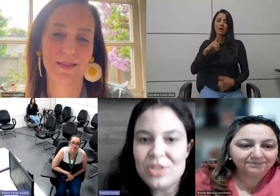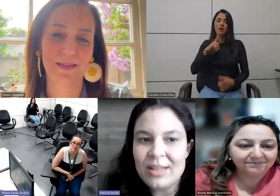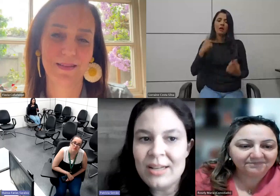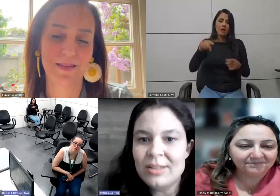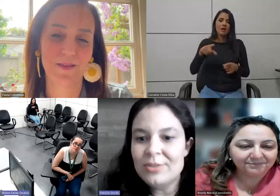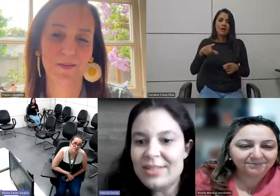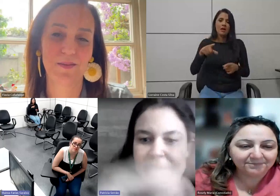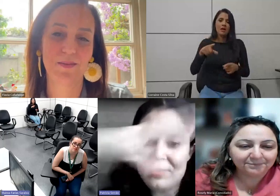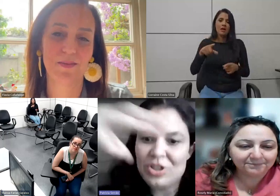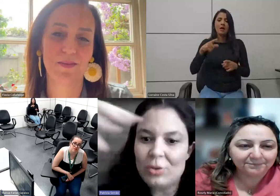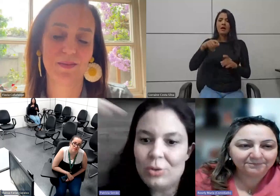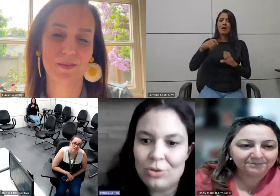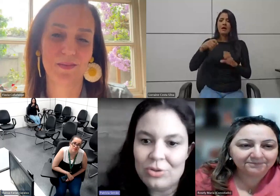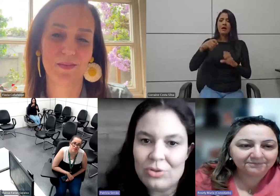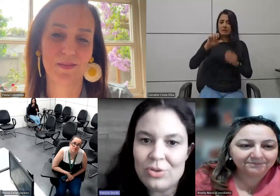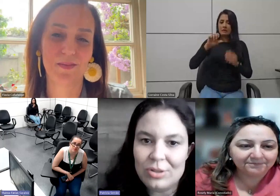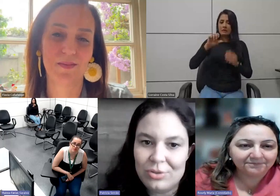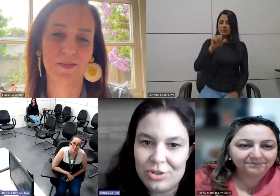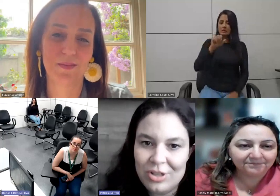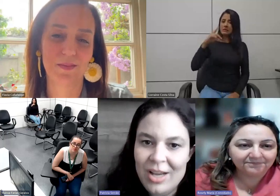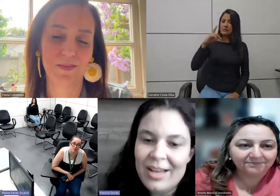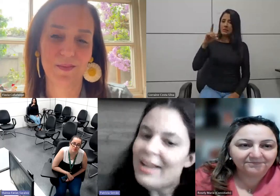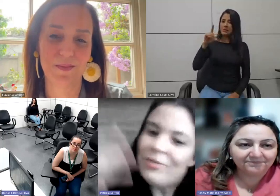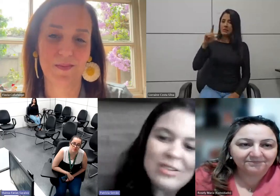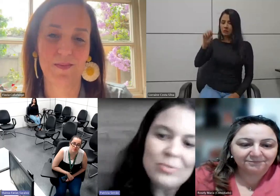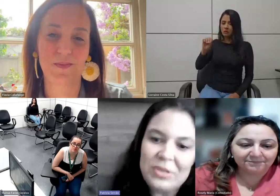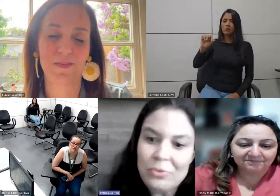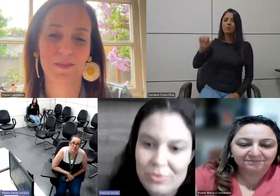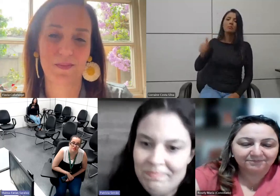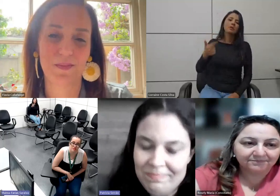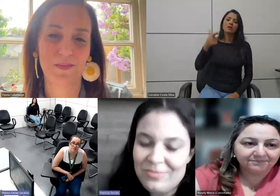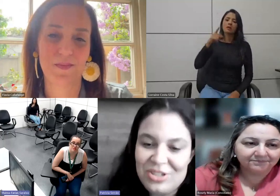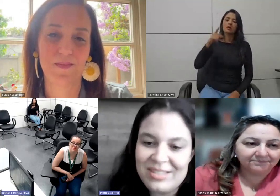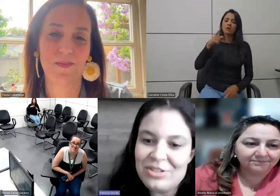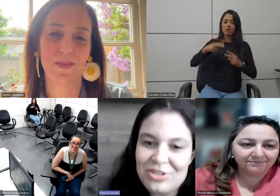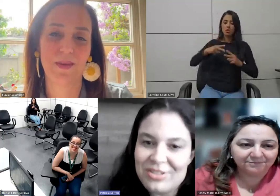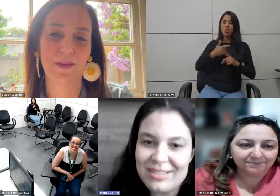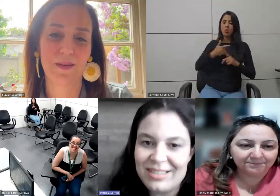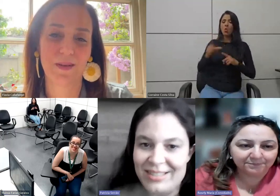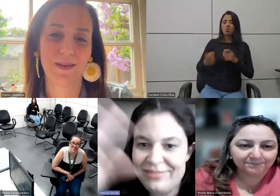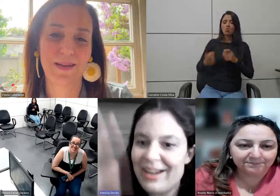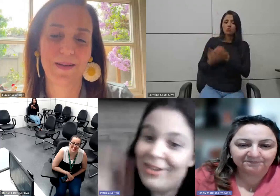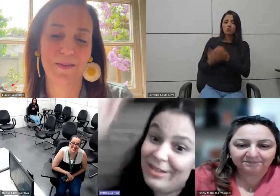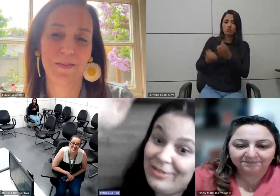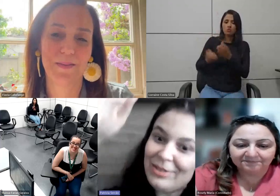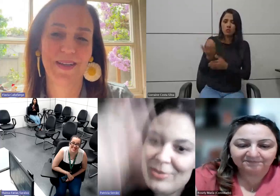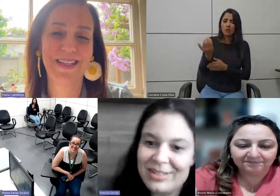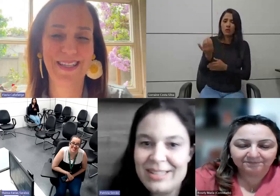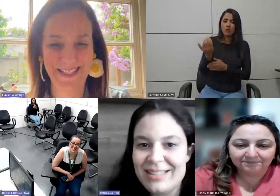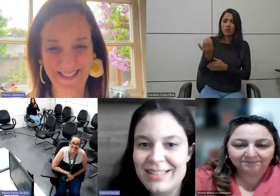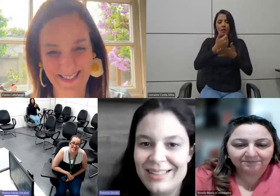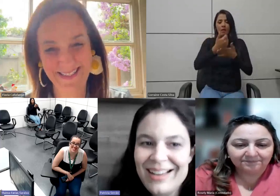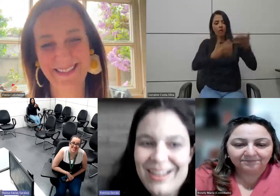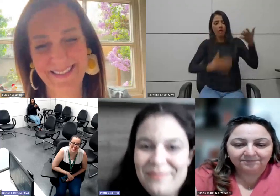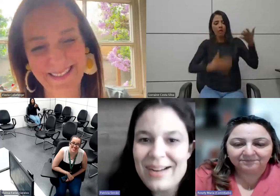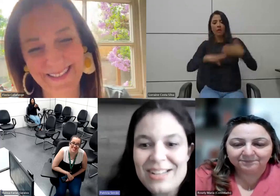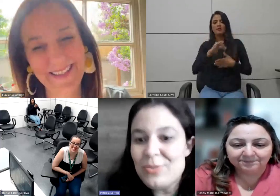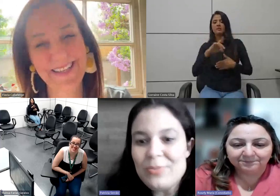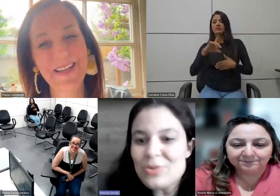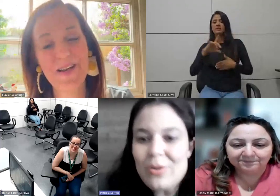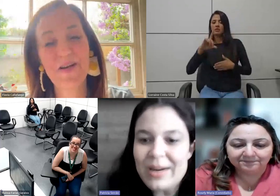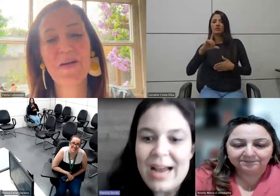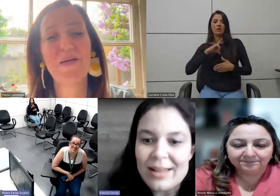considero que a síndrome de Arledanos é que me gerou todos os outros e aí eu faço bingo de SIDS assim você fala eu levanto a mãozinha assim